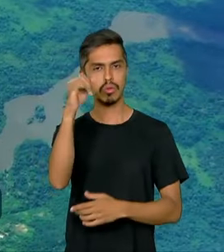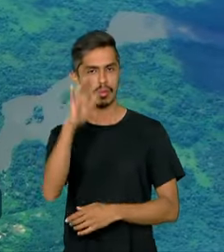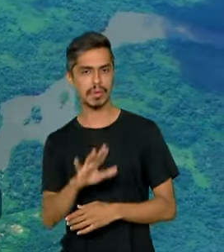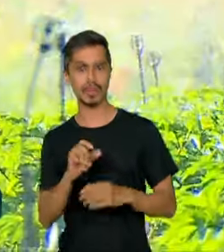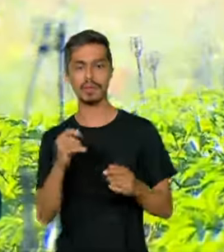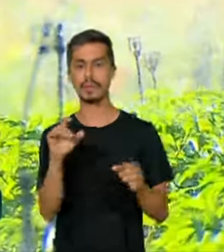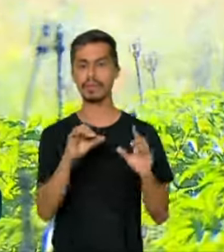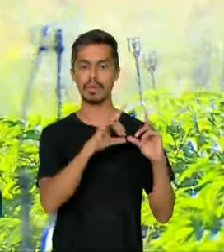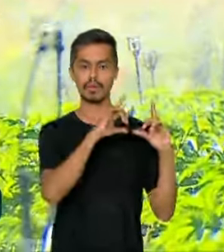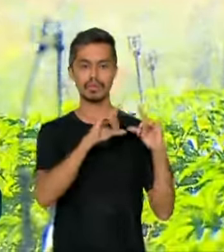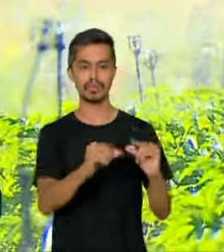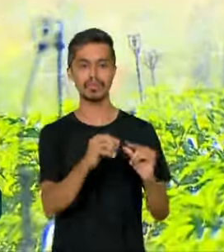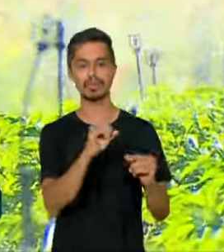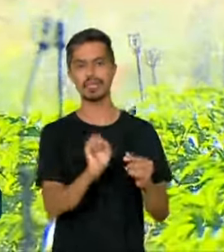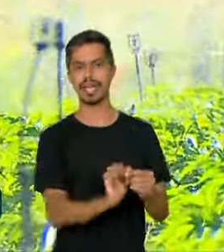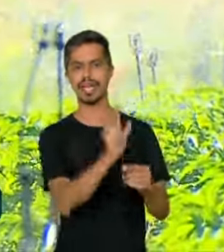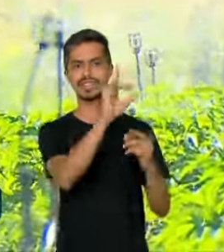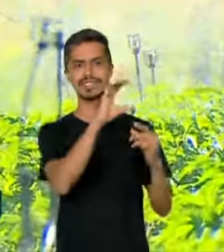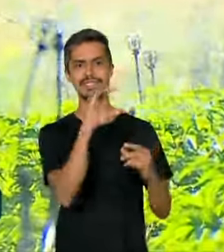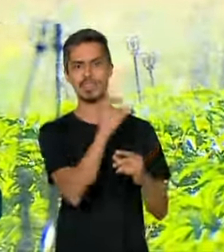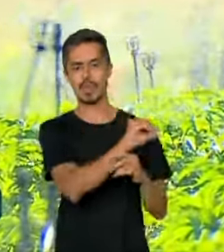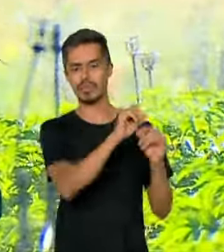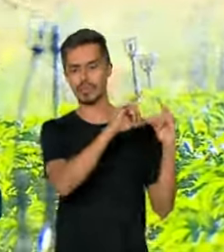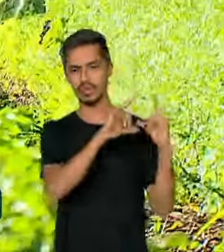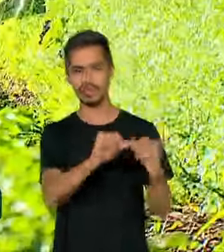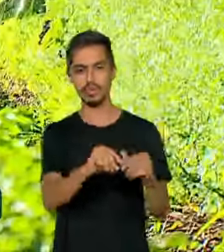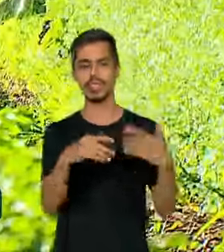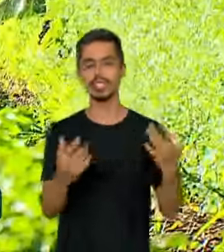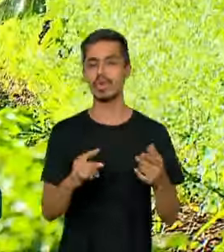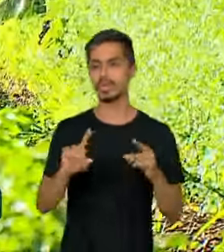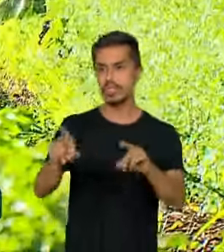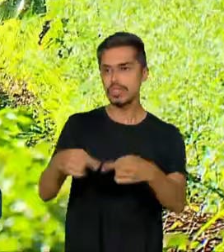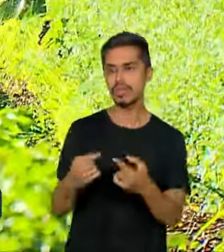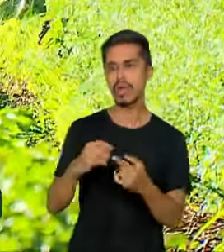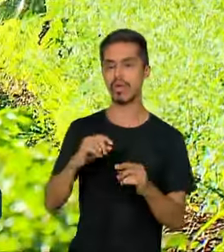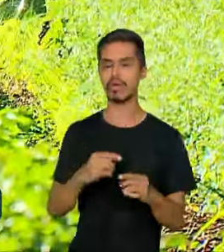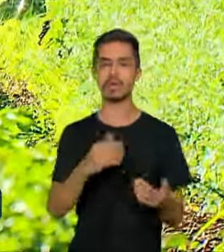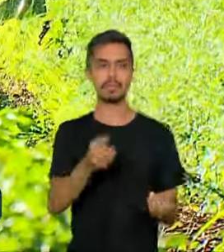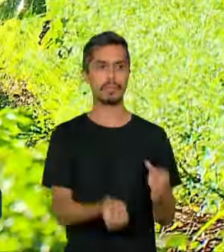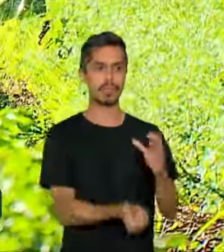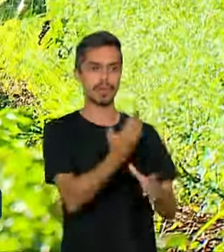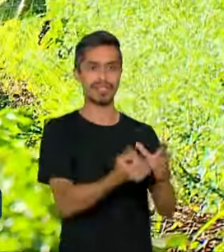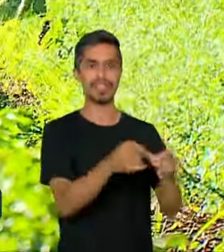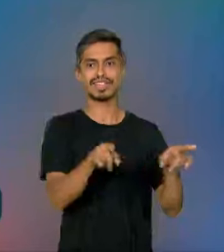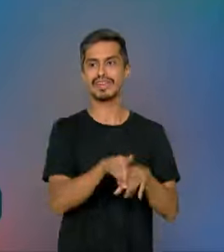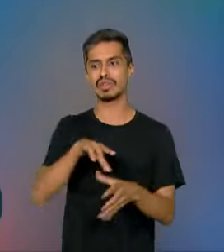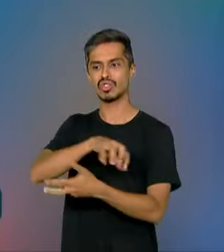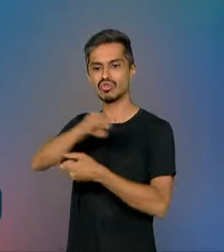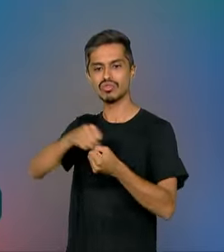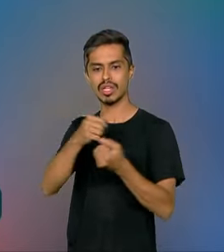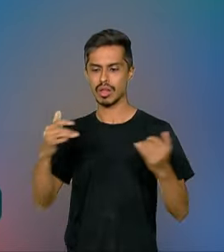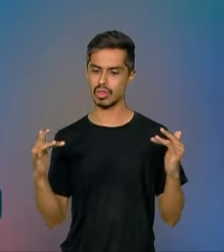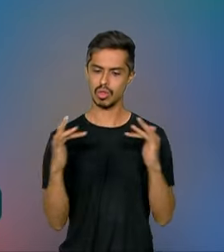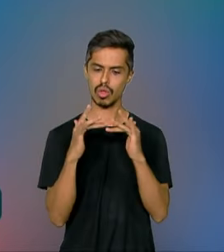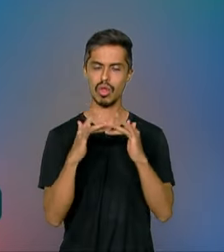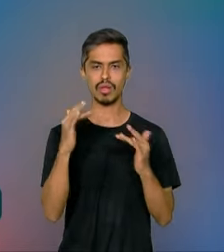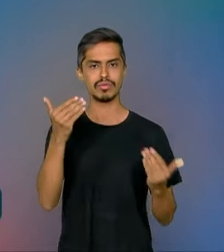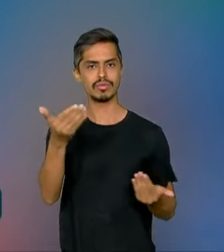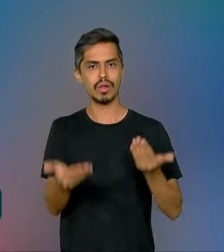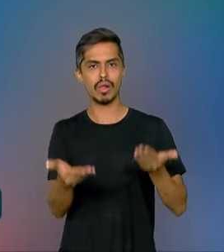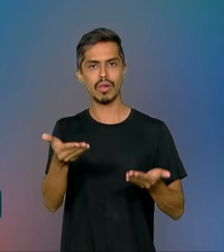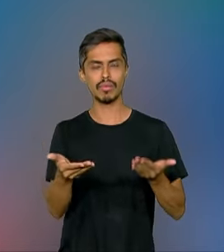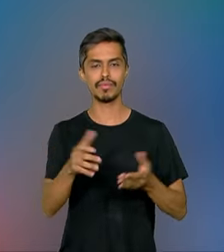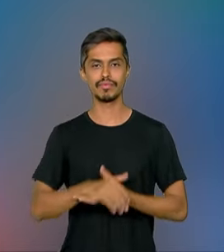de gases e o desafio global de equilibrar produção e sustentabilidade. O G20 talvez seja a última